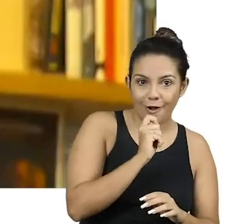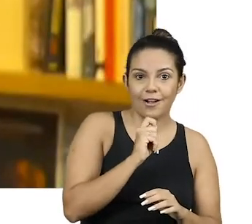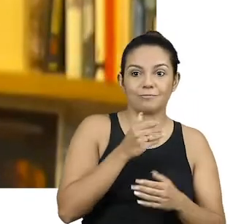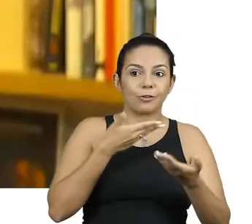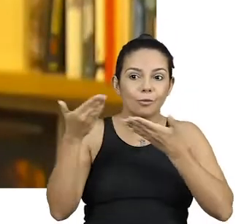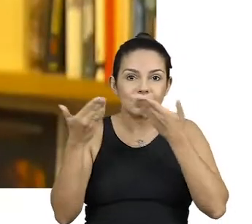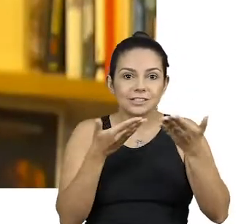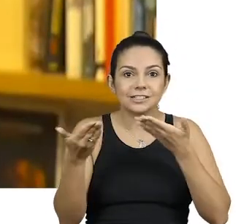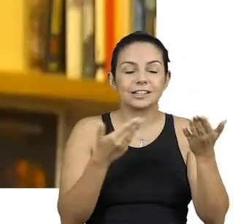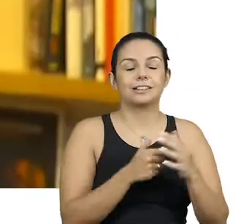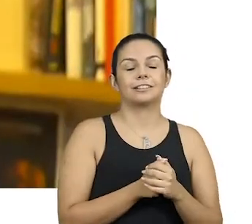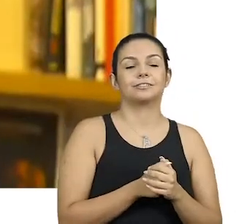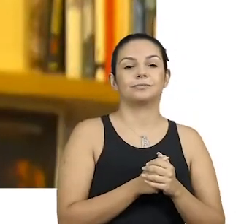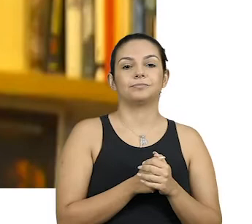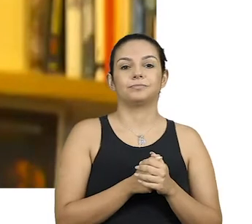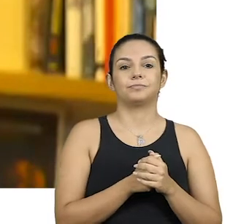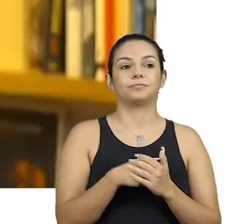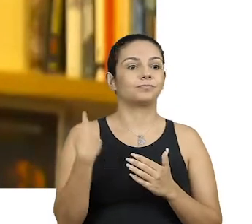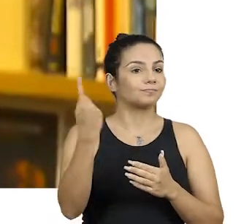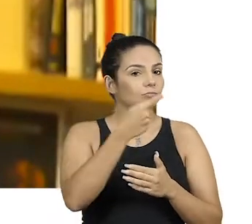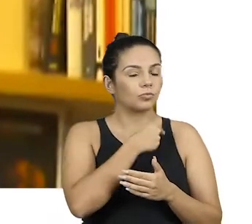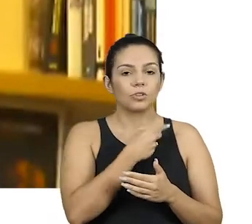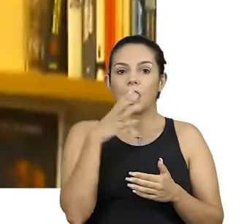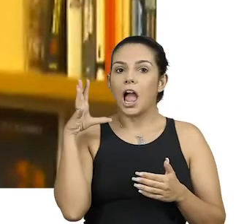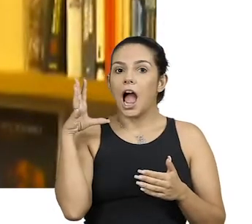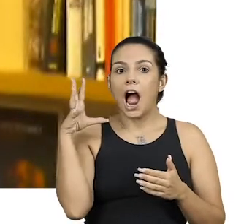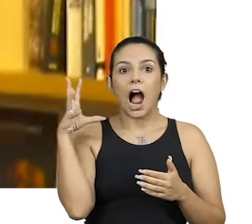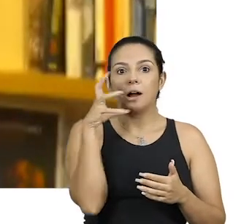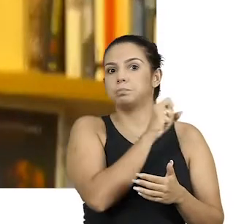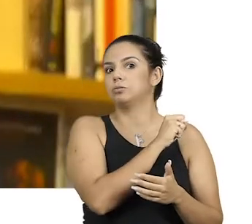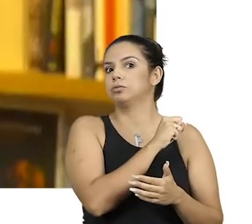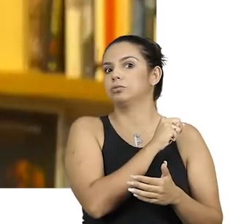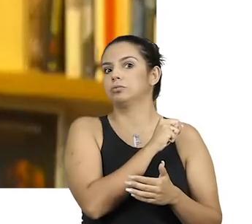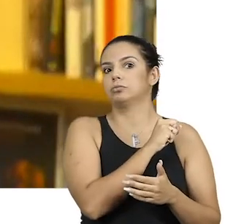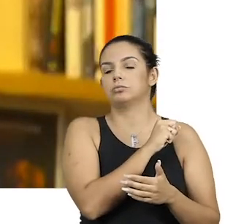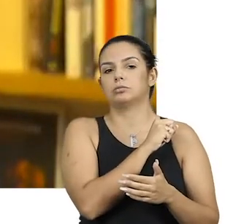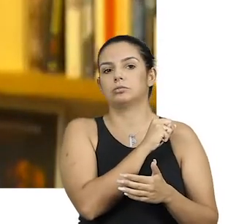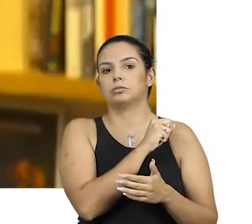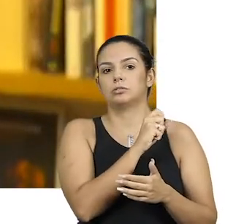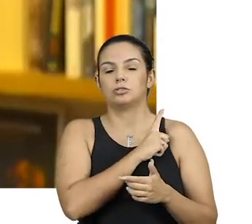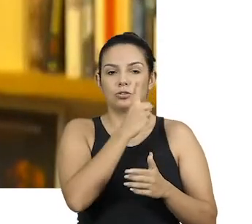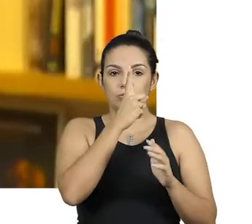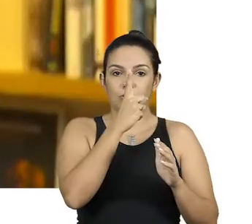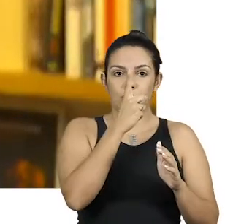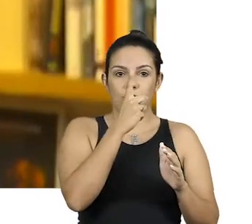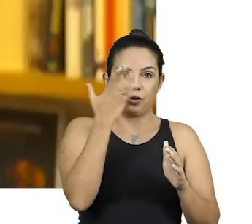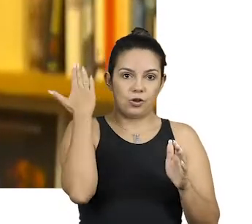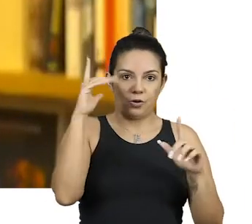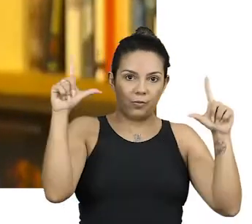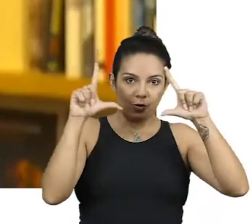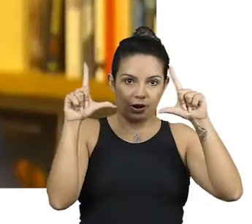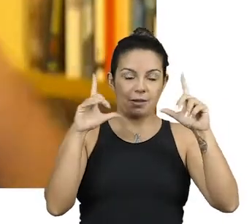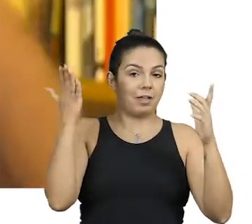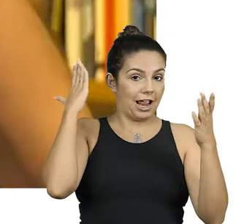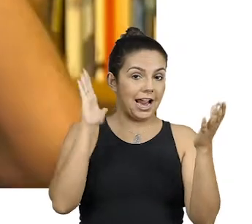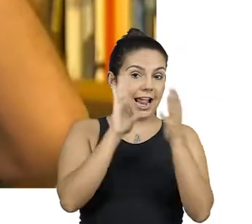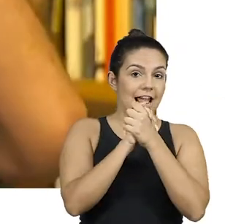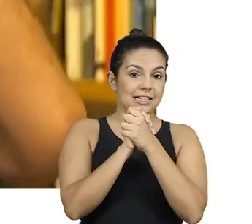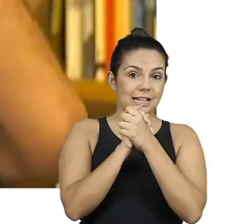A gente foi muito... Outra coisa, tive um programa sobre casamento gay.